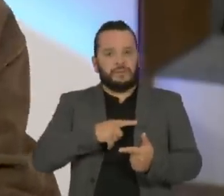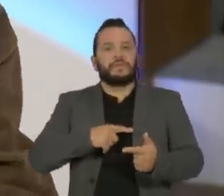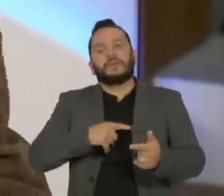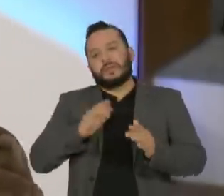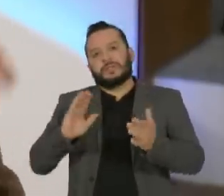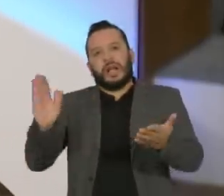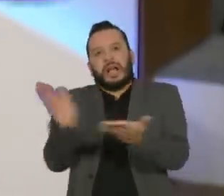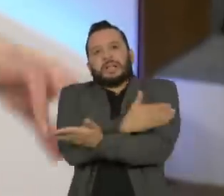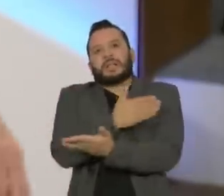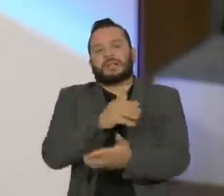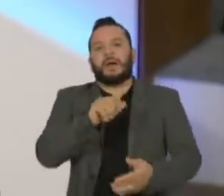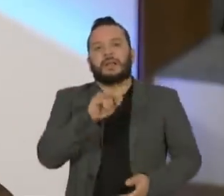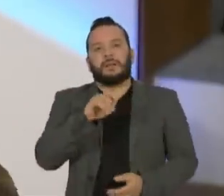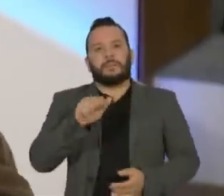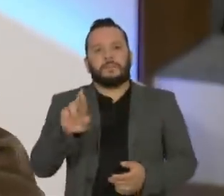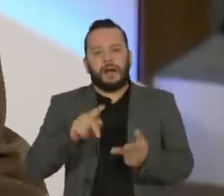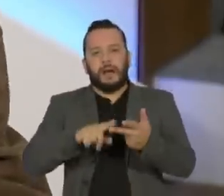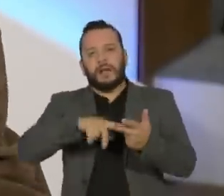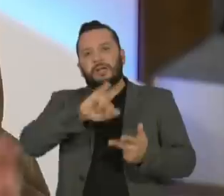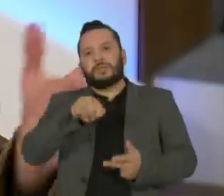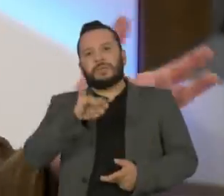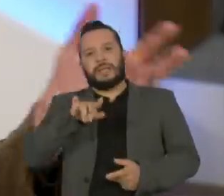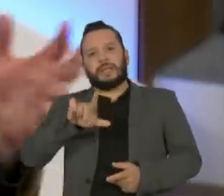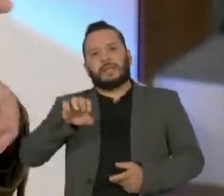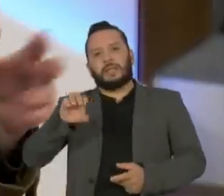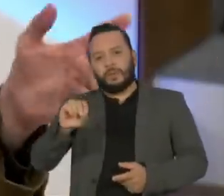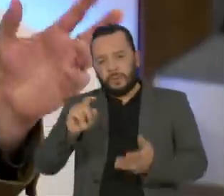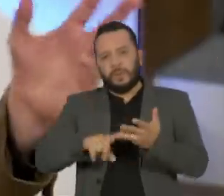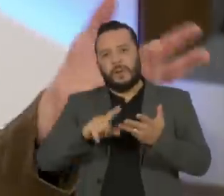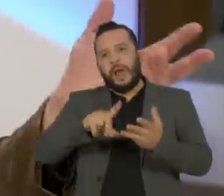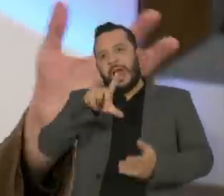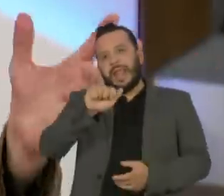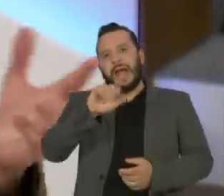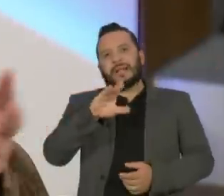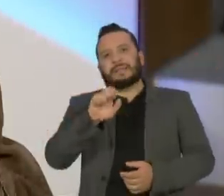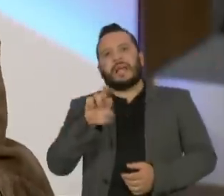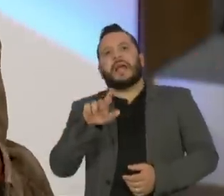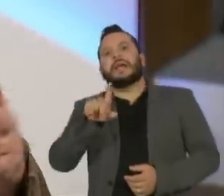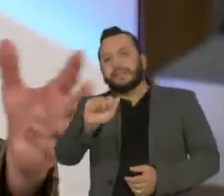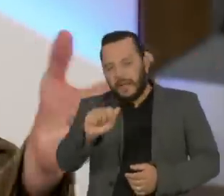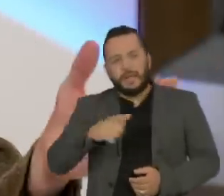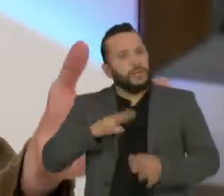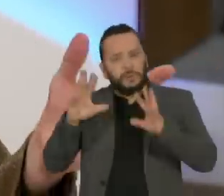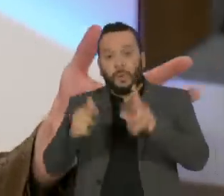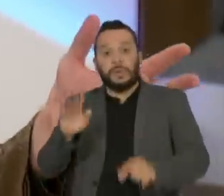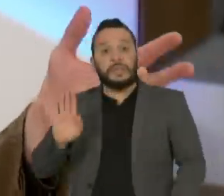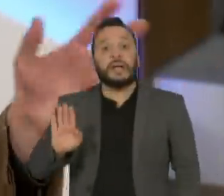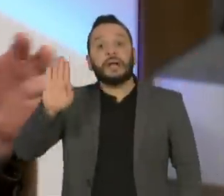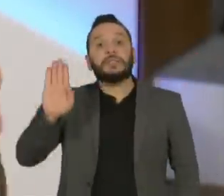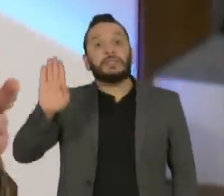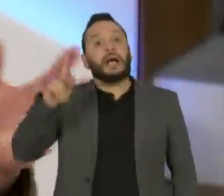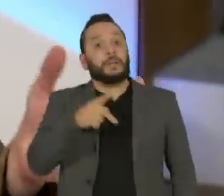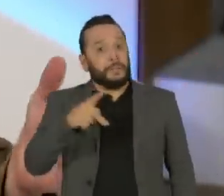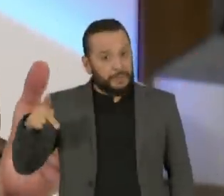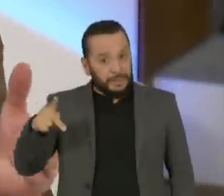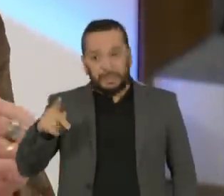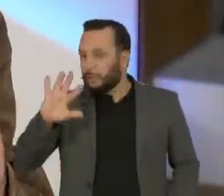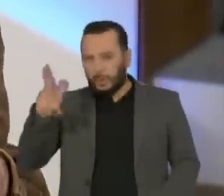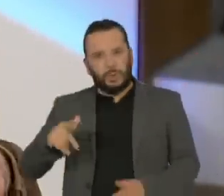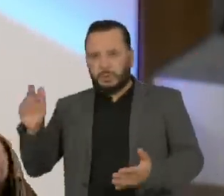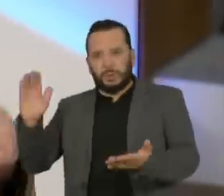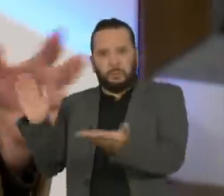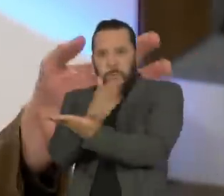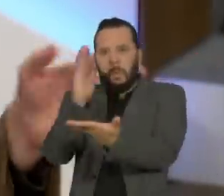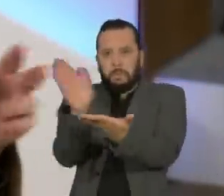Juscelino, do Lacerda, etc. Todos aqueles possíveis candidatos à presidência da República foram todos caçados,